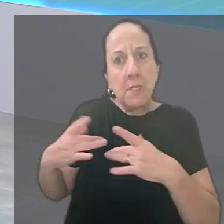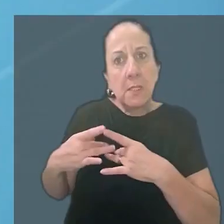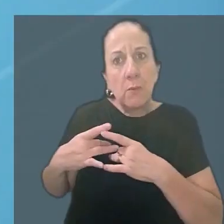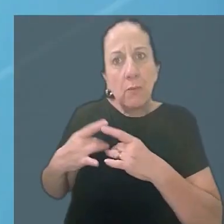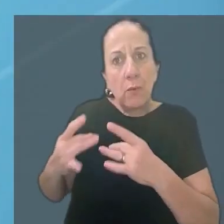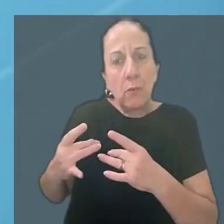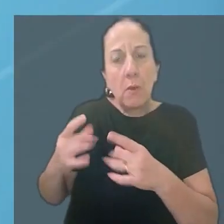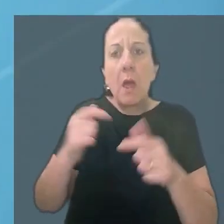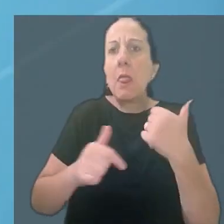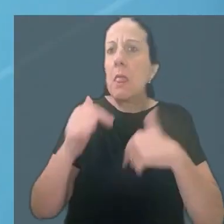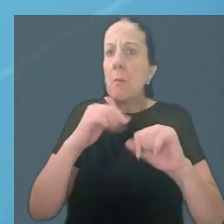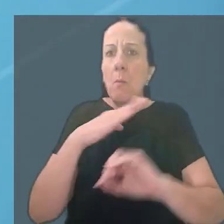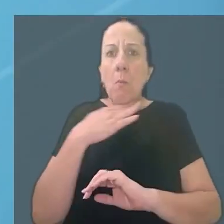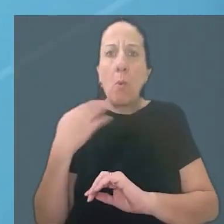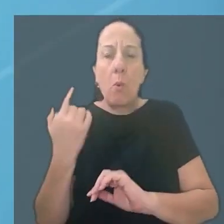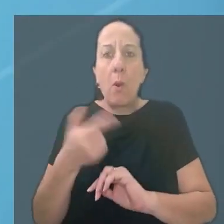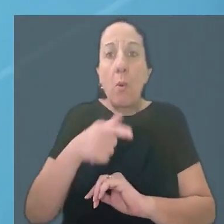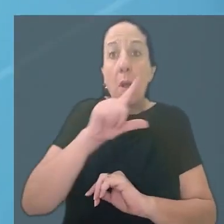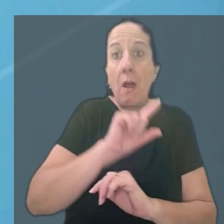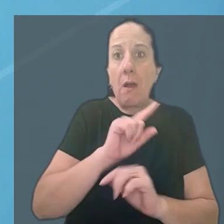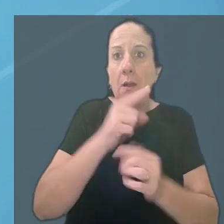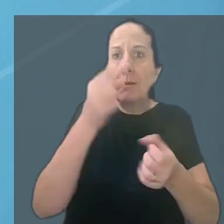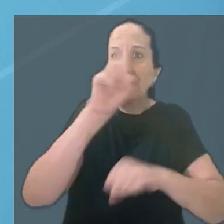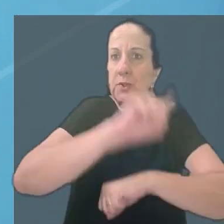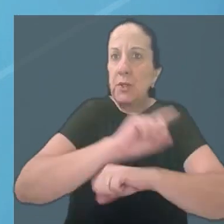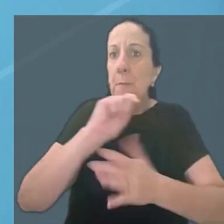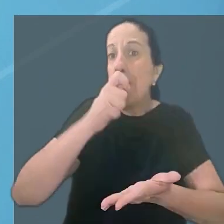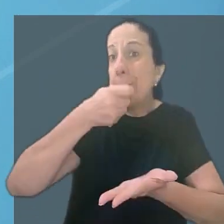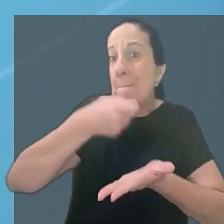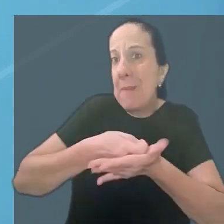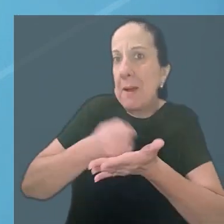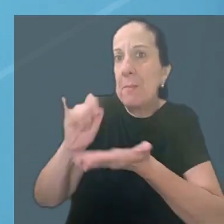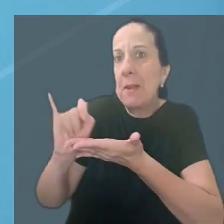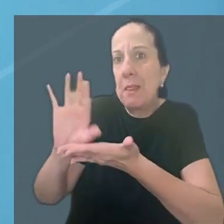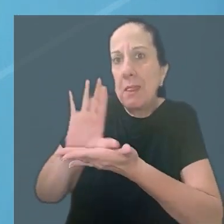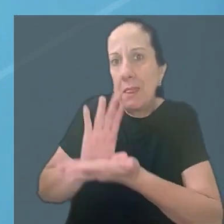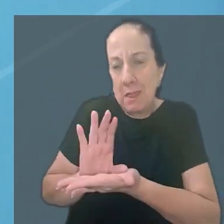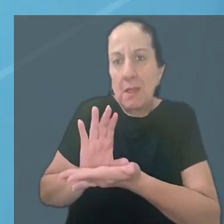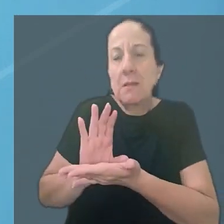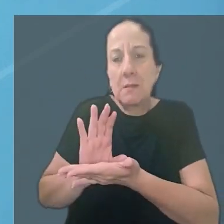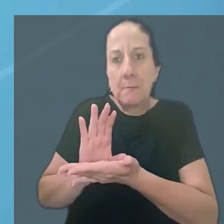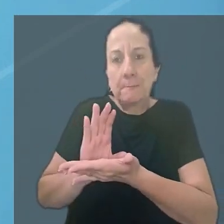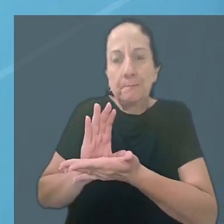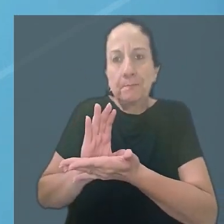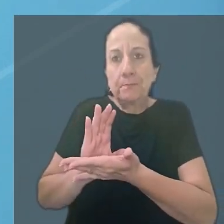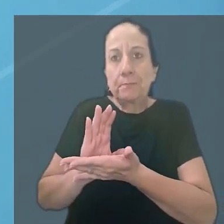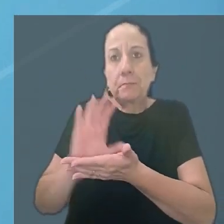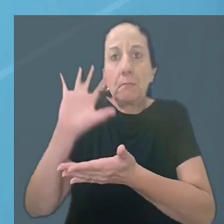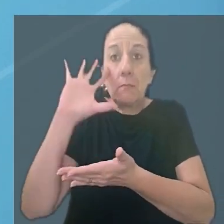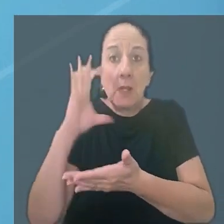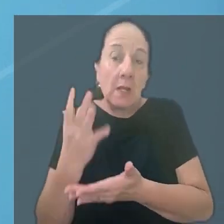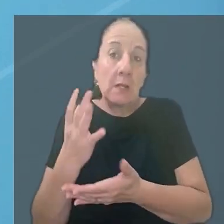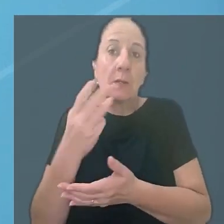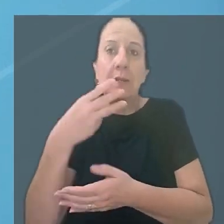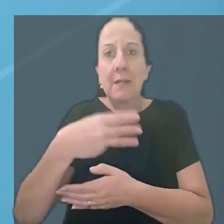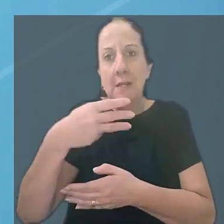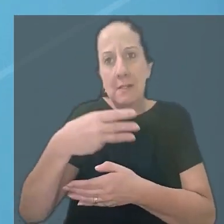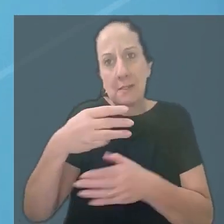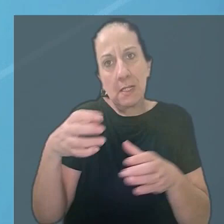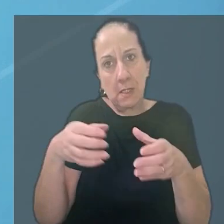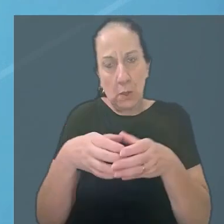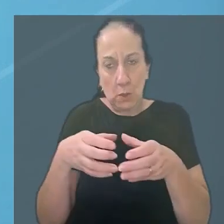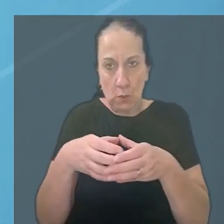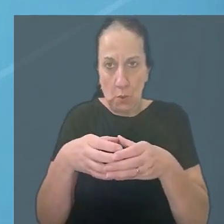voluntária. A trabalhadora morreu antes da data acertada para o pagamento de indenização compensatória. A decisão é da